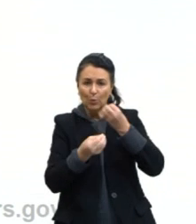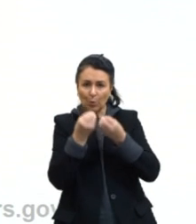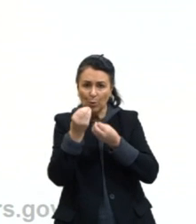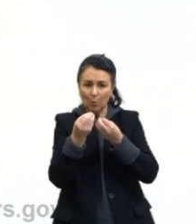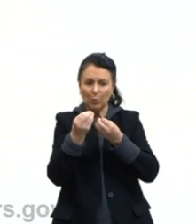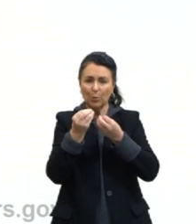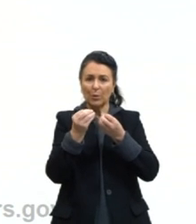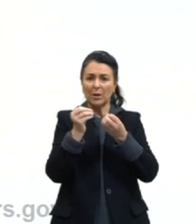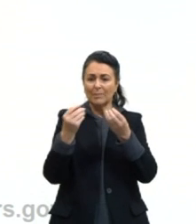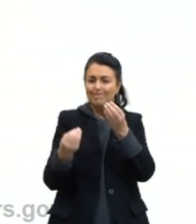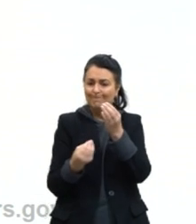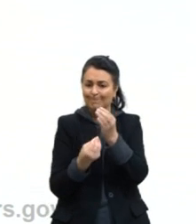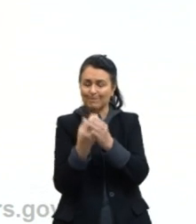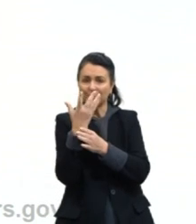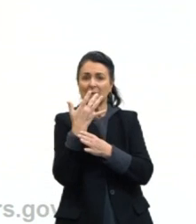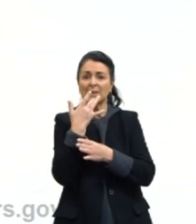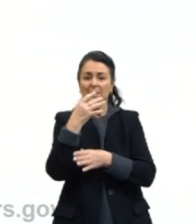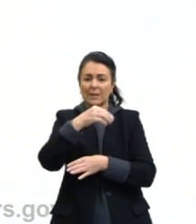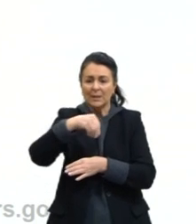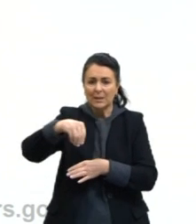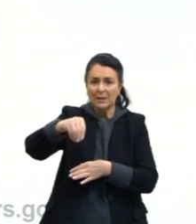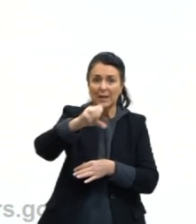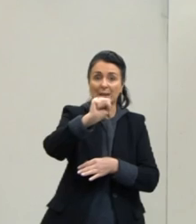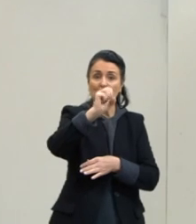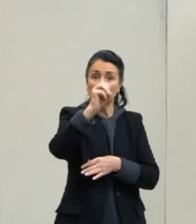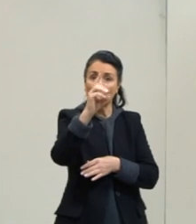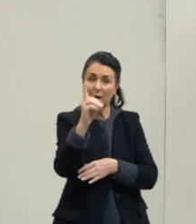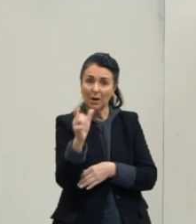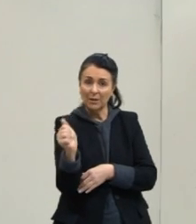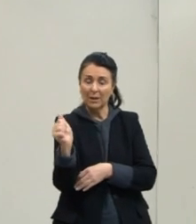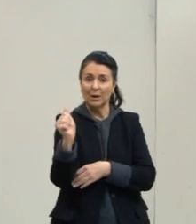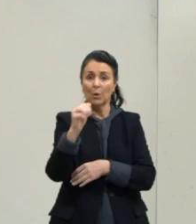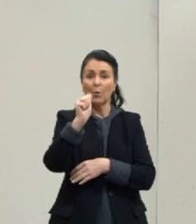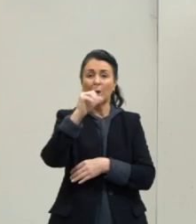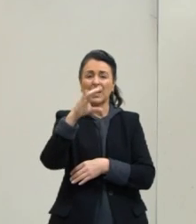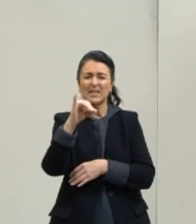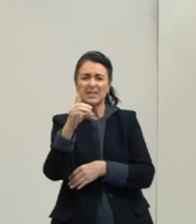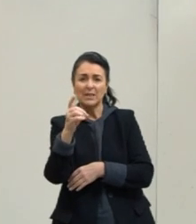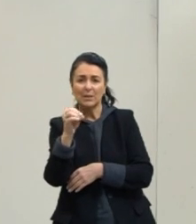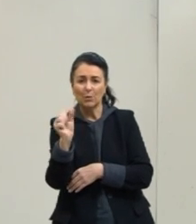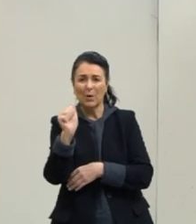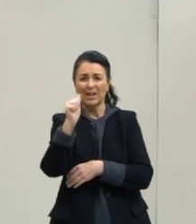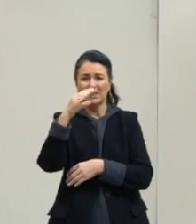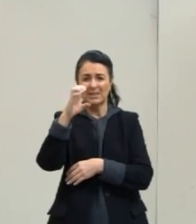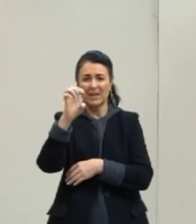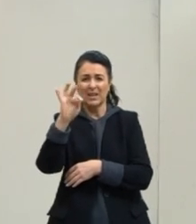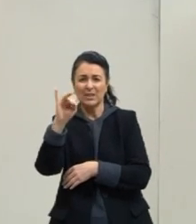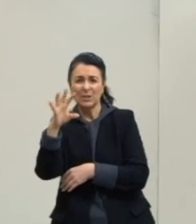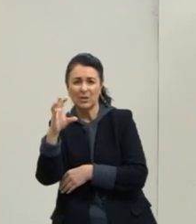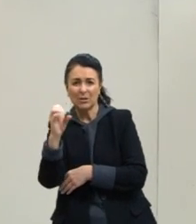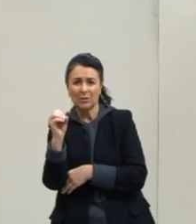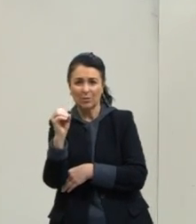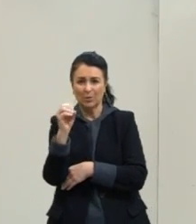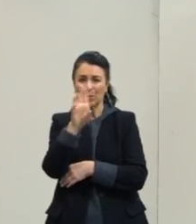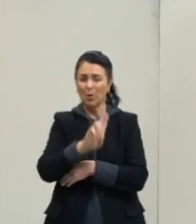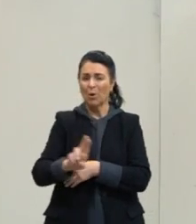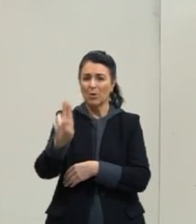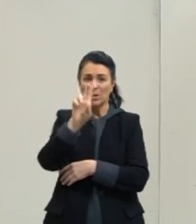que é formado o nosso sal de cozinha, a soda cáustica, o ácido acético, todos esses elementos aí, esses